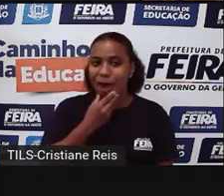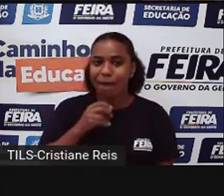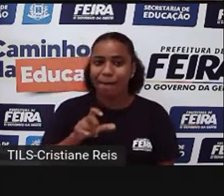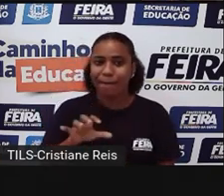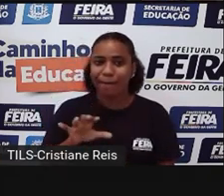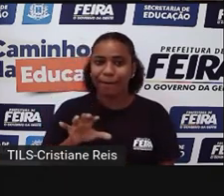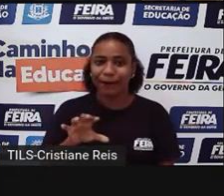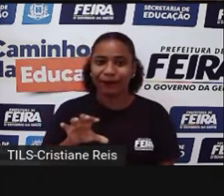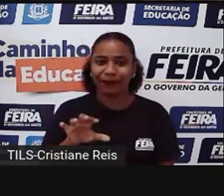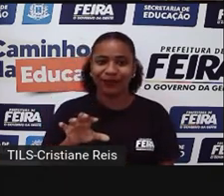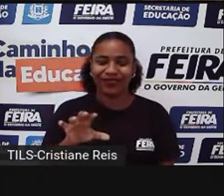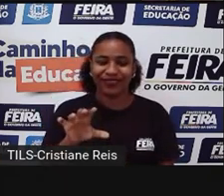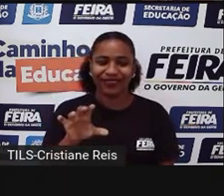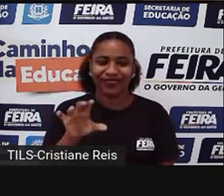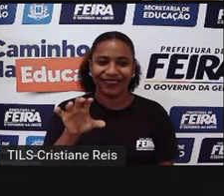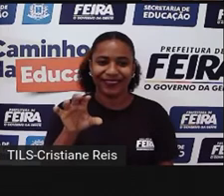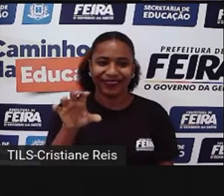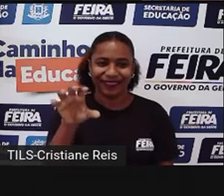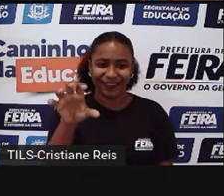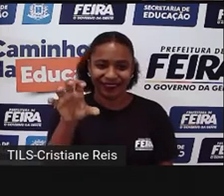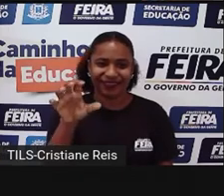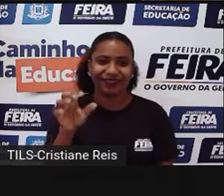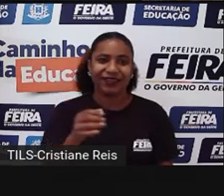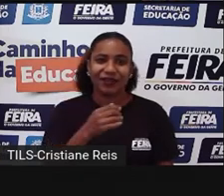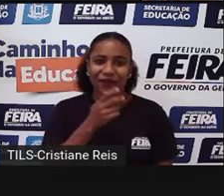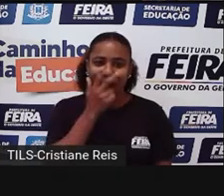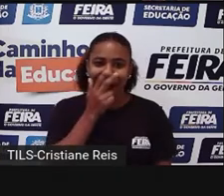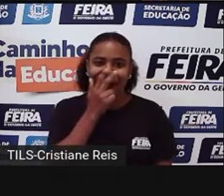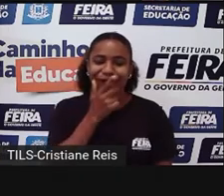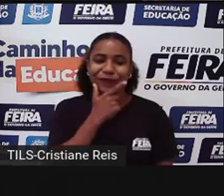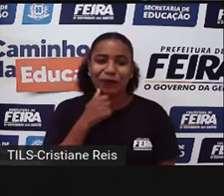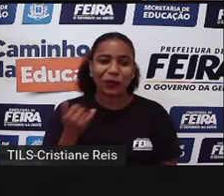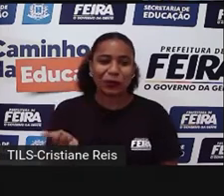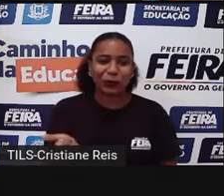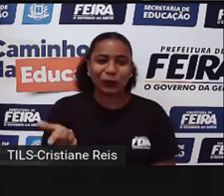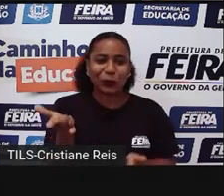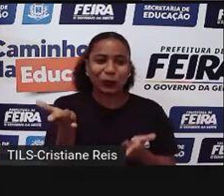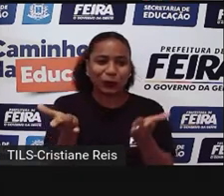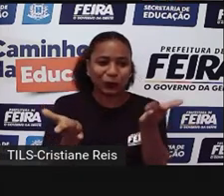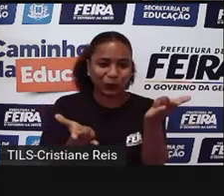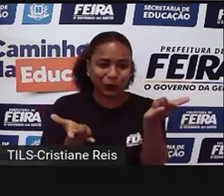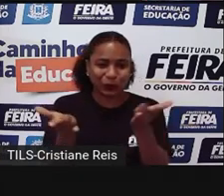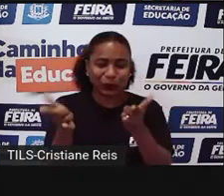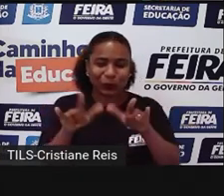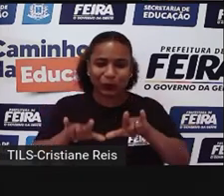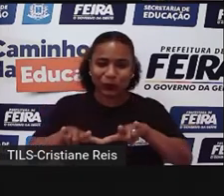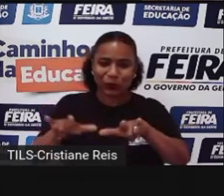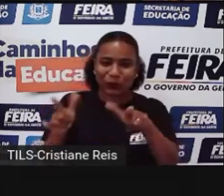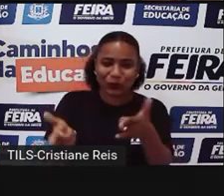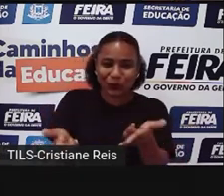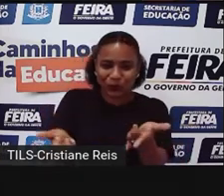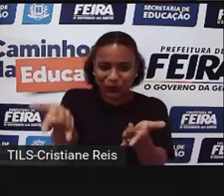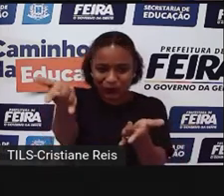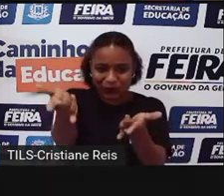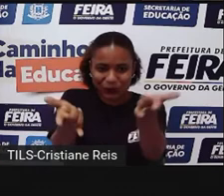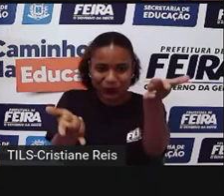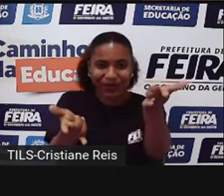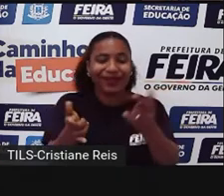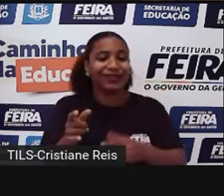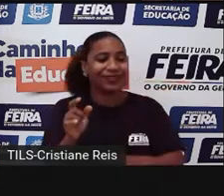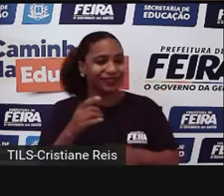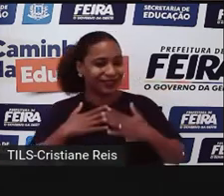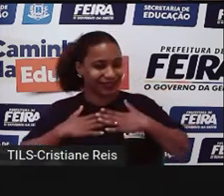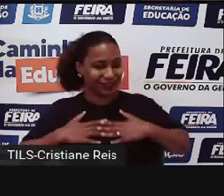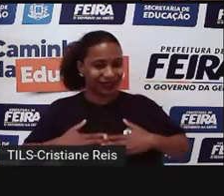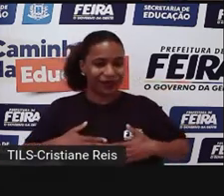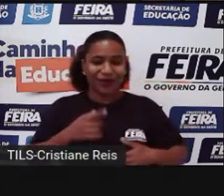Vocês conhecem o Homem-Aranha, aquele Homem-Aranha com aquela roupa vermelha e azul, às vezes preta e azul, às vezes toda preta, a depender do